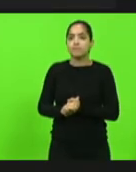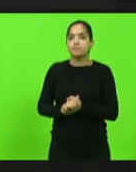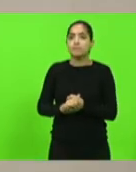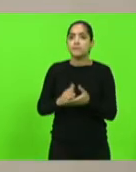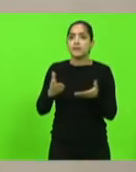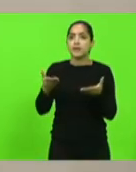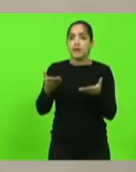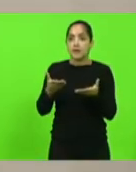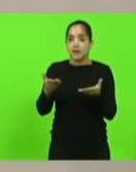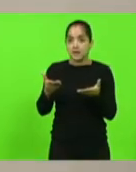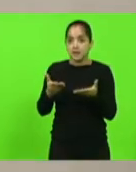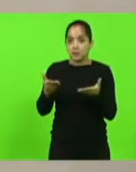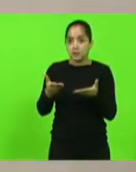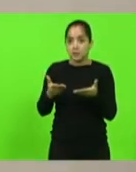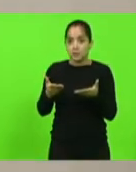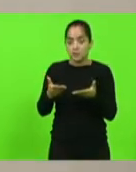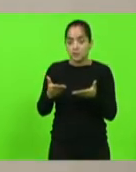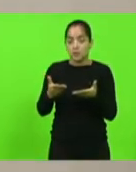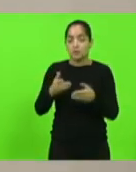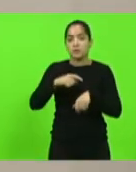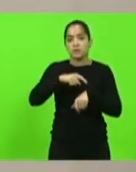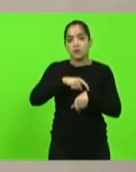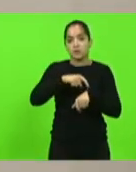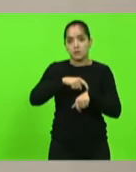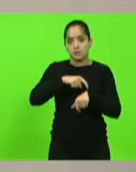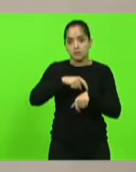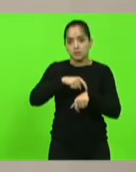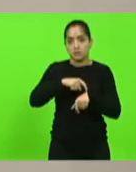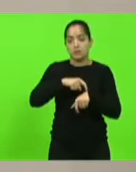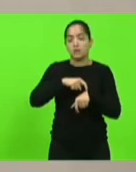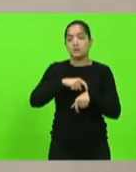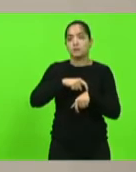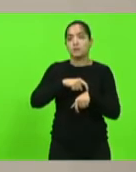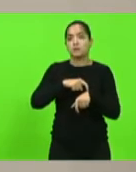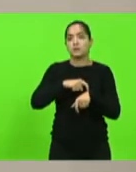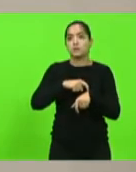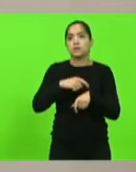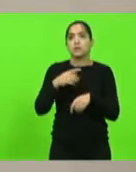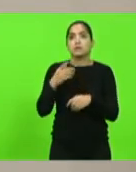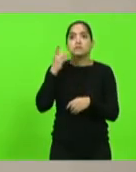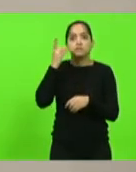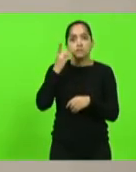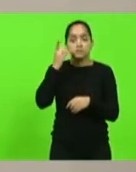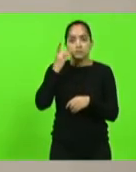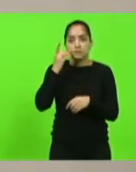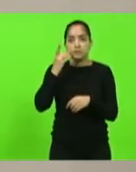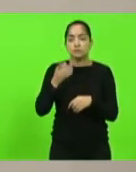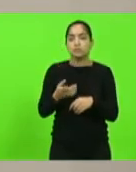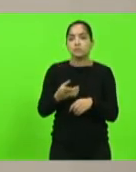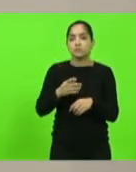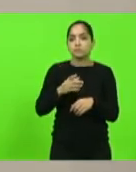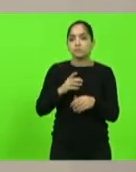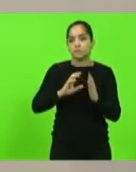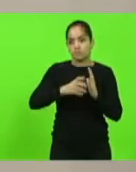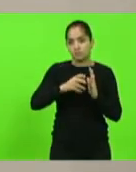Seguindo o horário destinado aos partidos políticos, o Partido dos Trabalhadores PT,